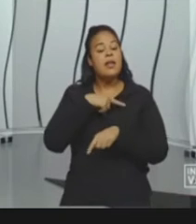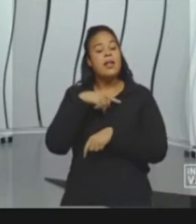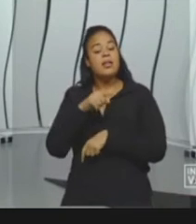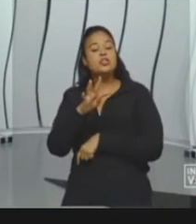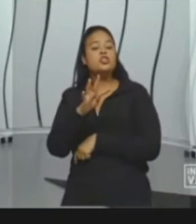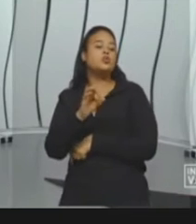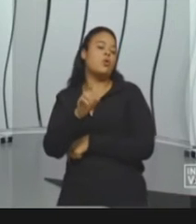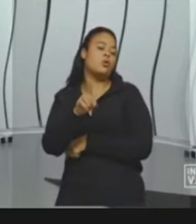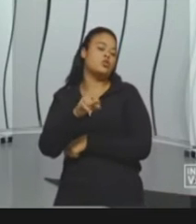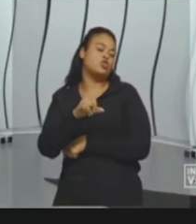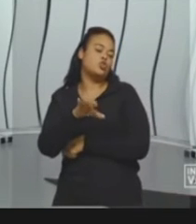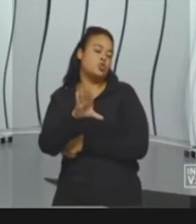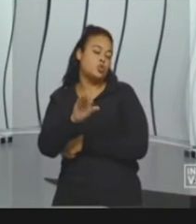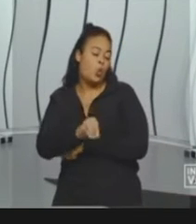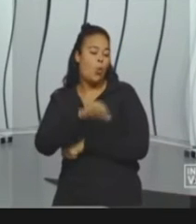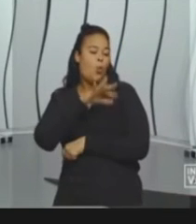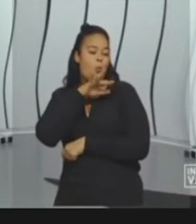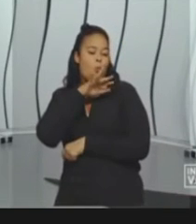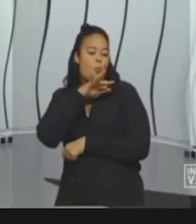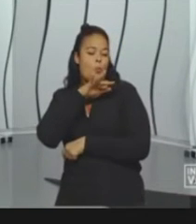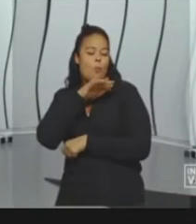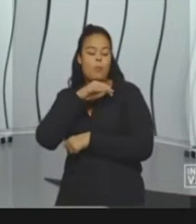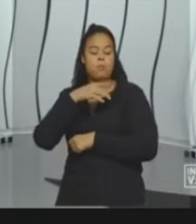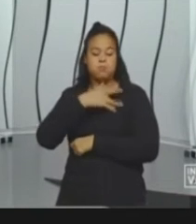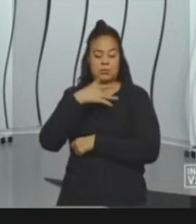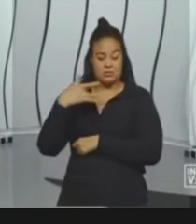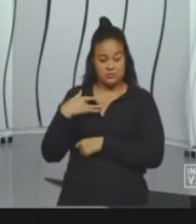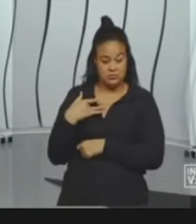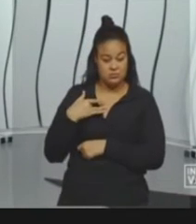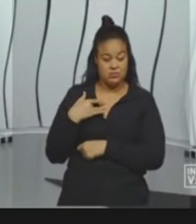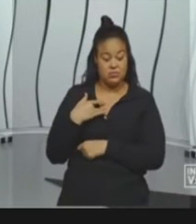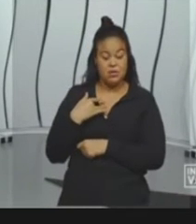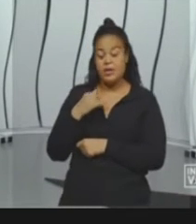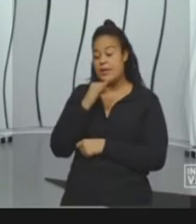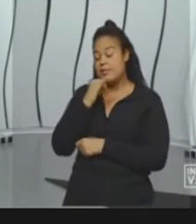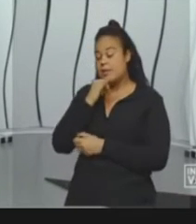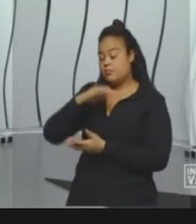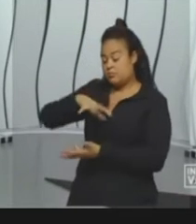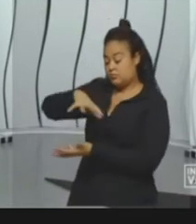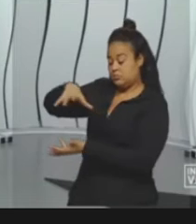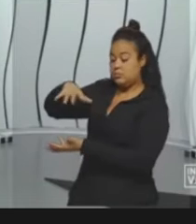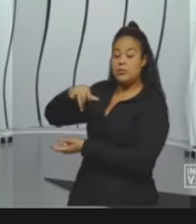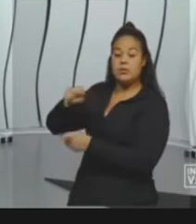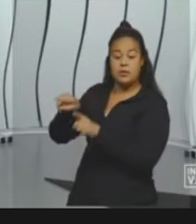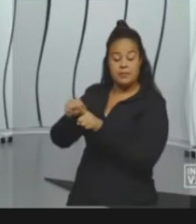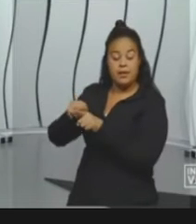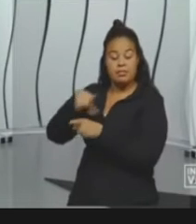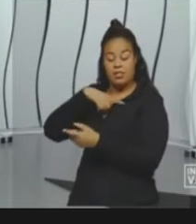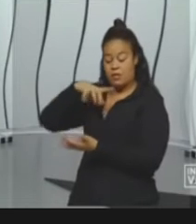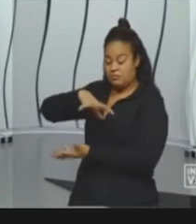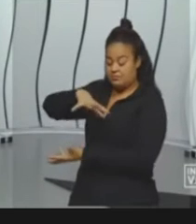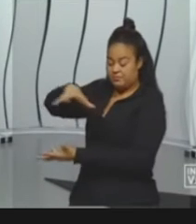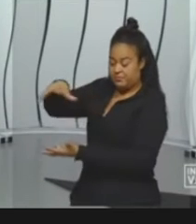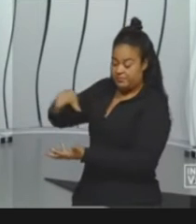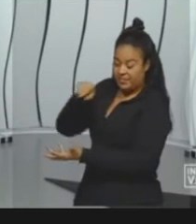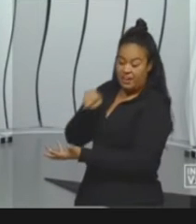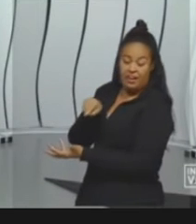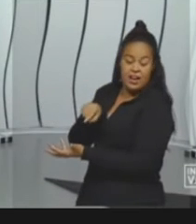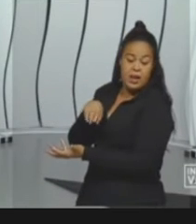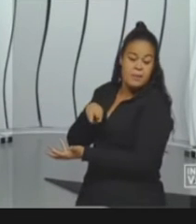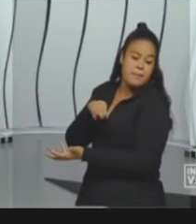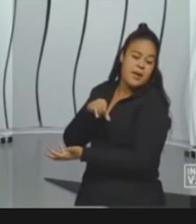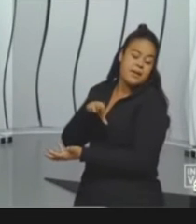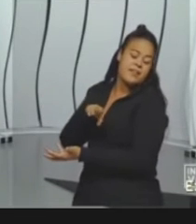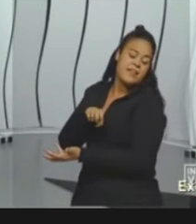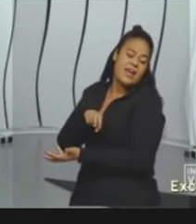nas rochas que estão abaixo da crosta terrestre, na própria crosta terrestre, existem alguns minerais que, se forem entrar